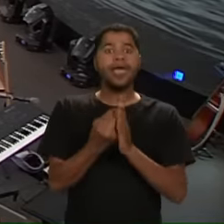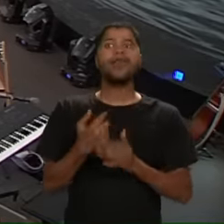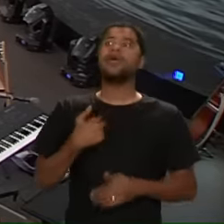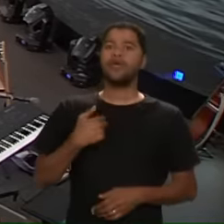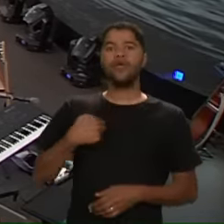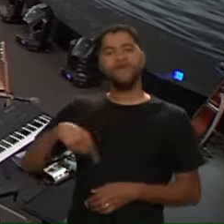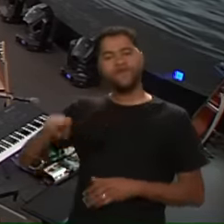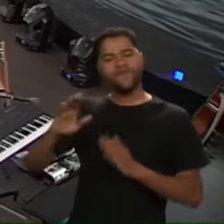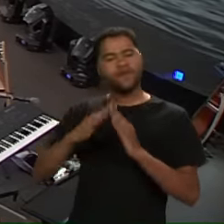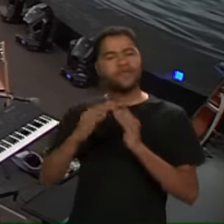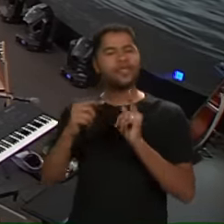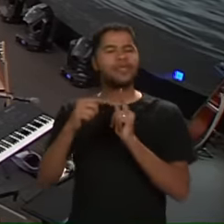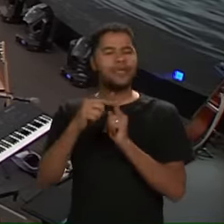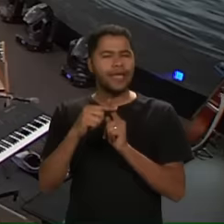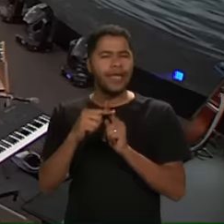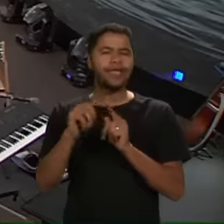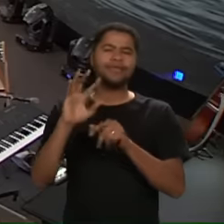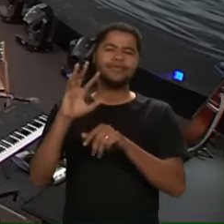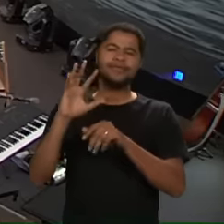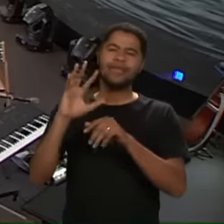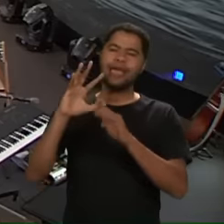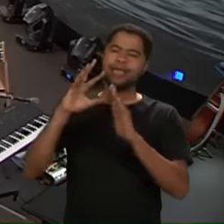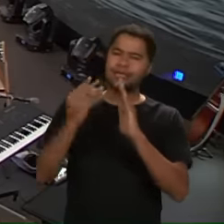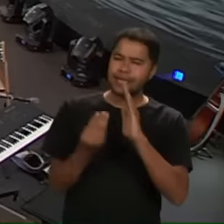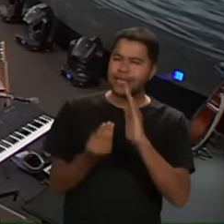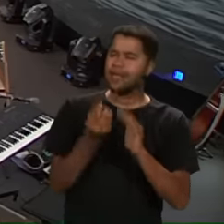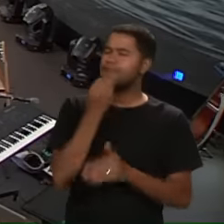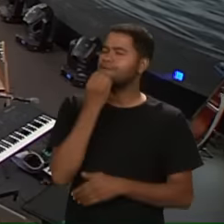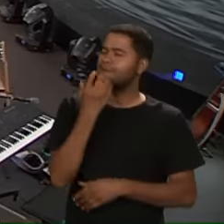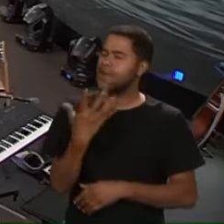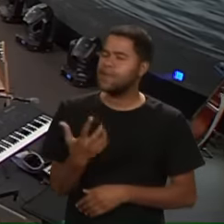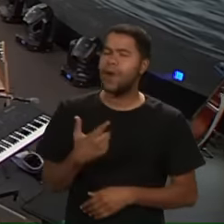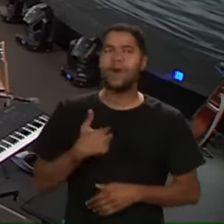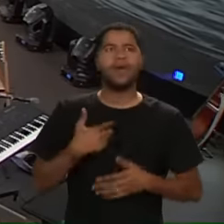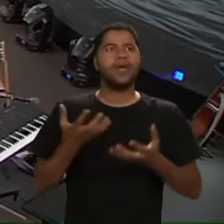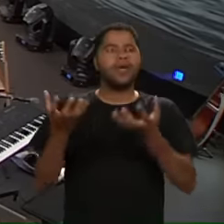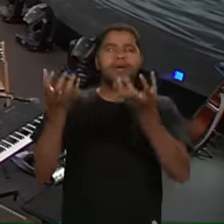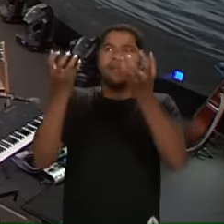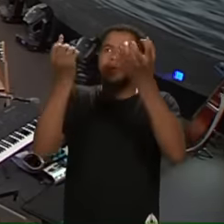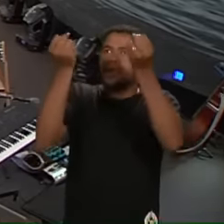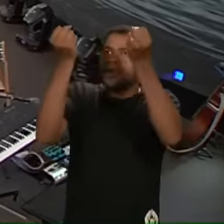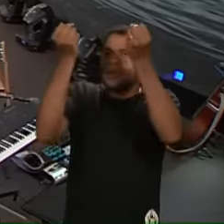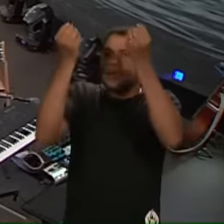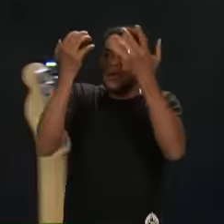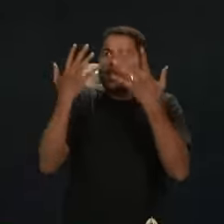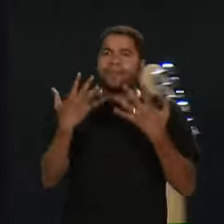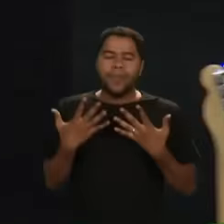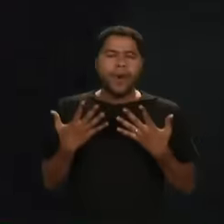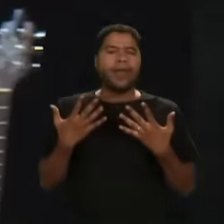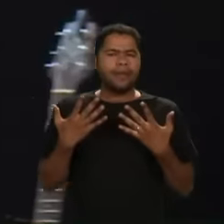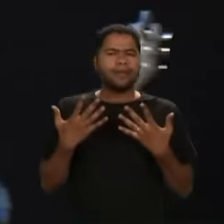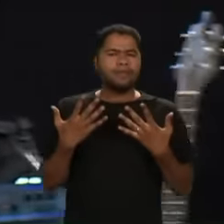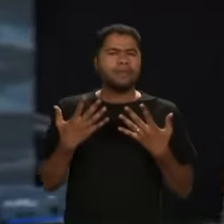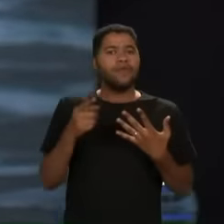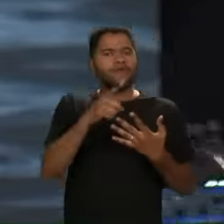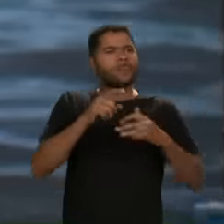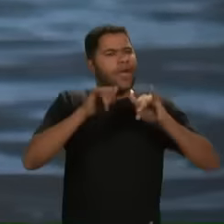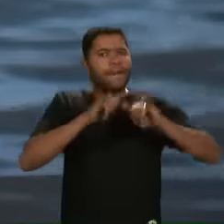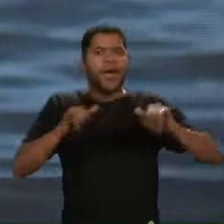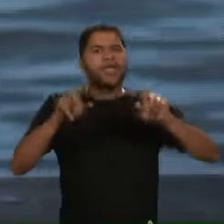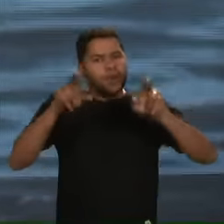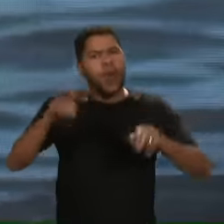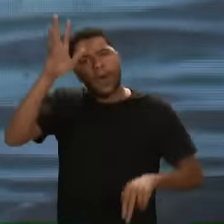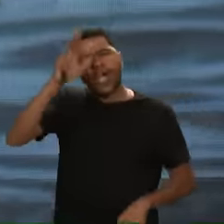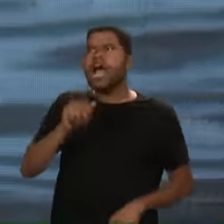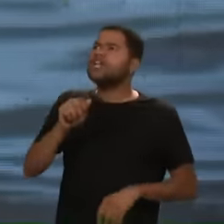fui na igreja Foi tão bom E aconteceu isso Eu recebi a graça Você Você tem que Cacarejar